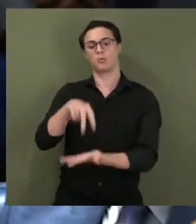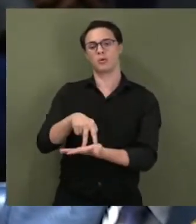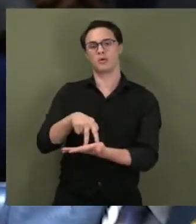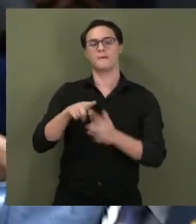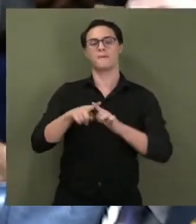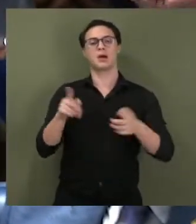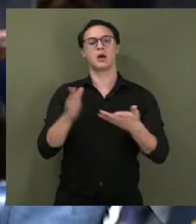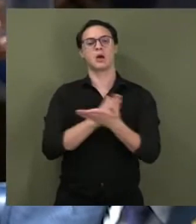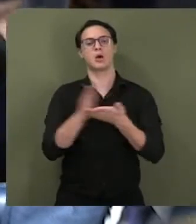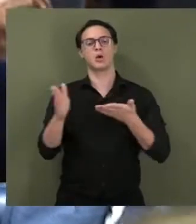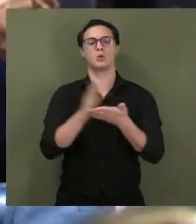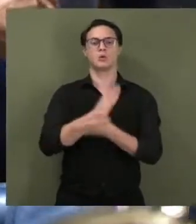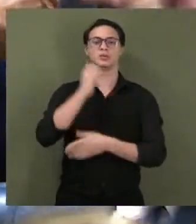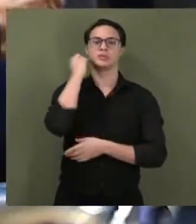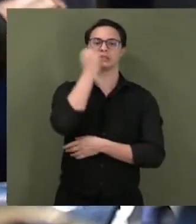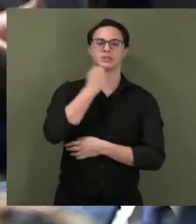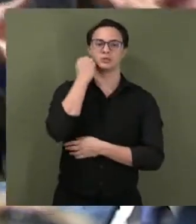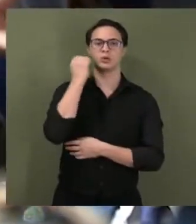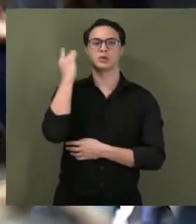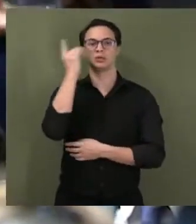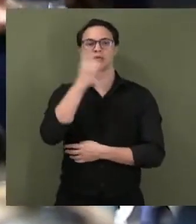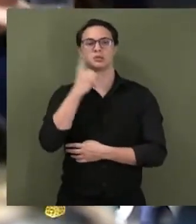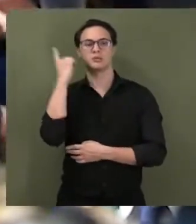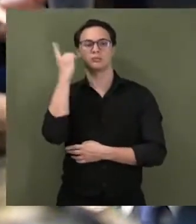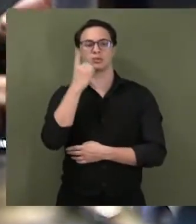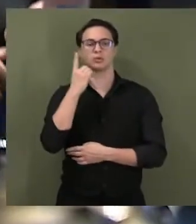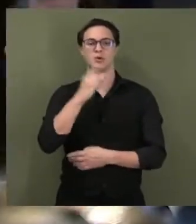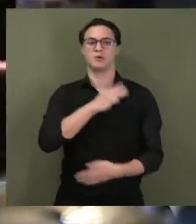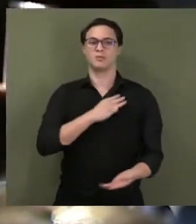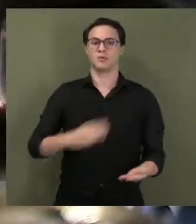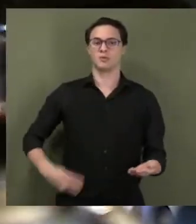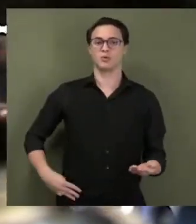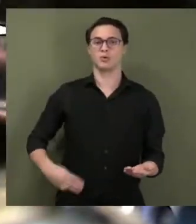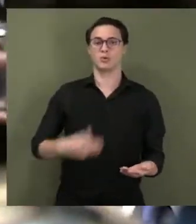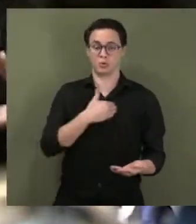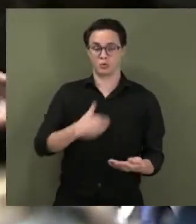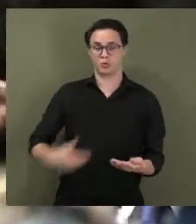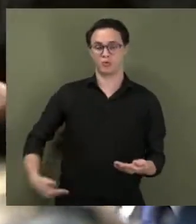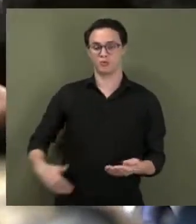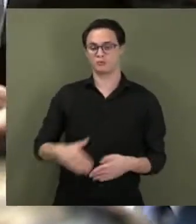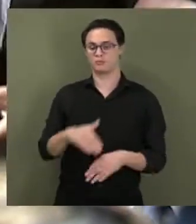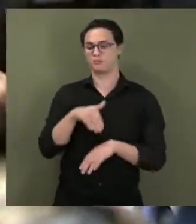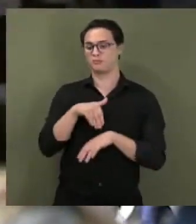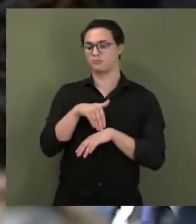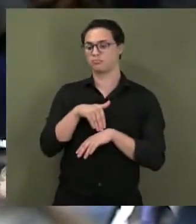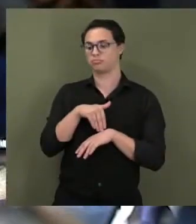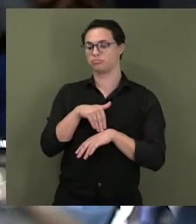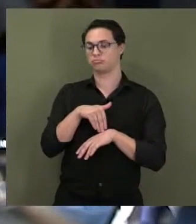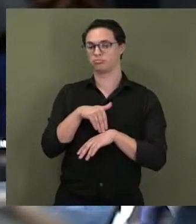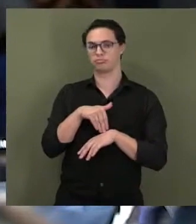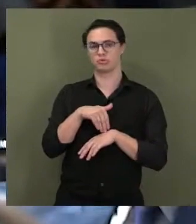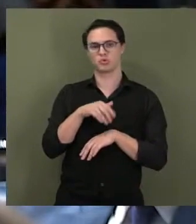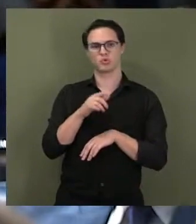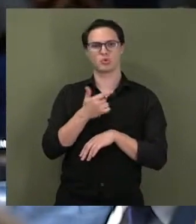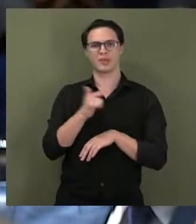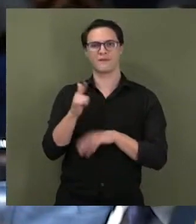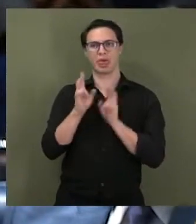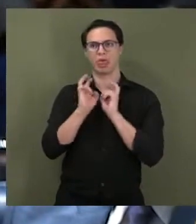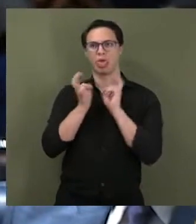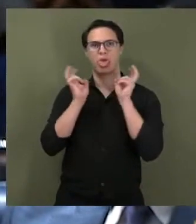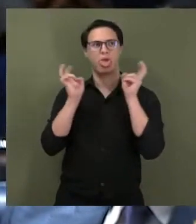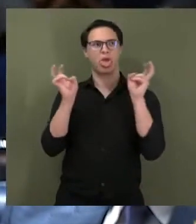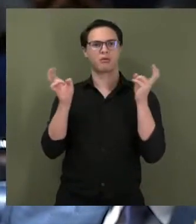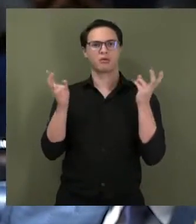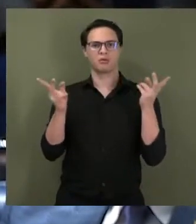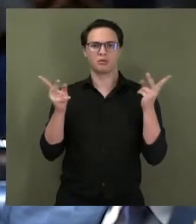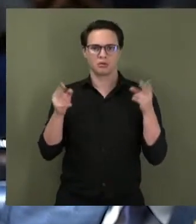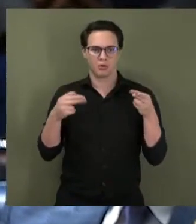senador, deputado, ministro do governo anterior, que não ficou histérico, como eu estou vendo